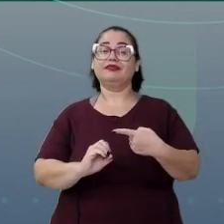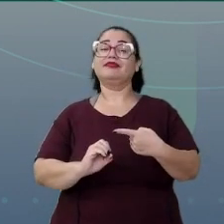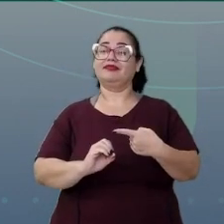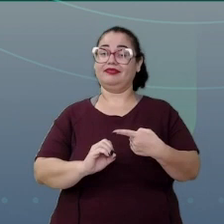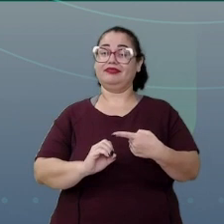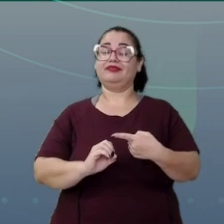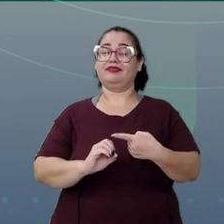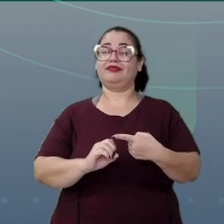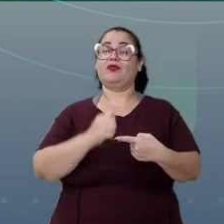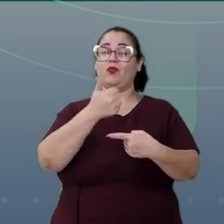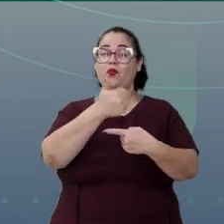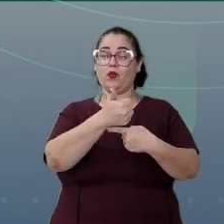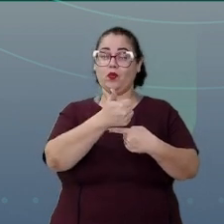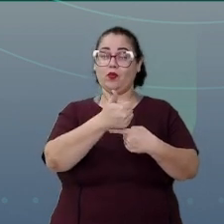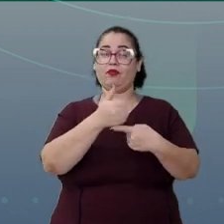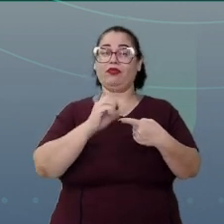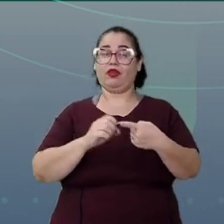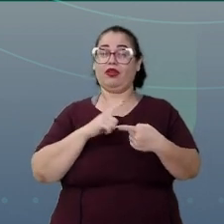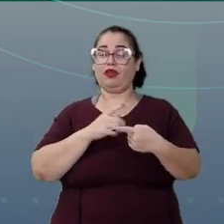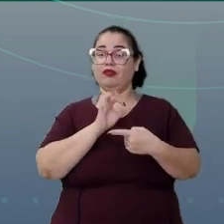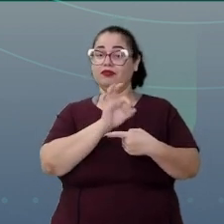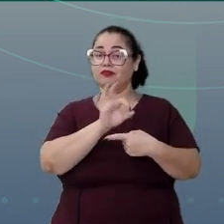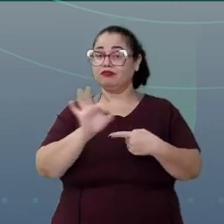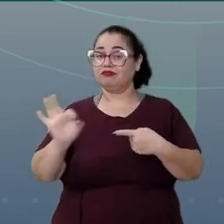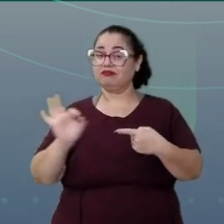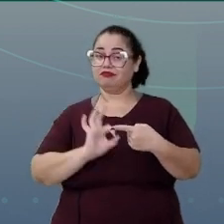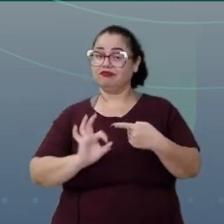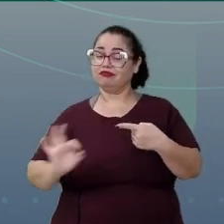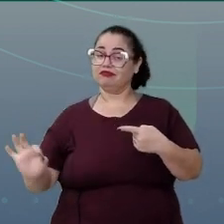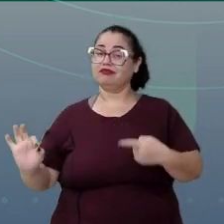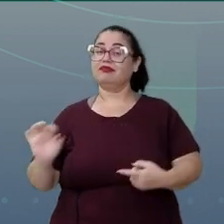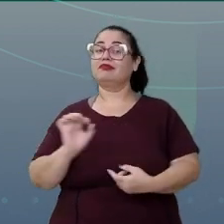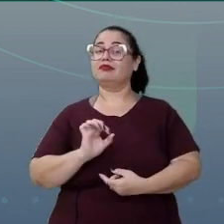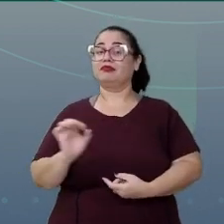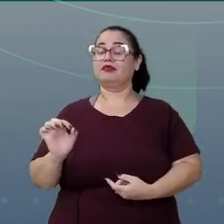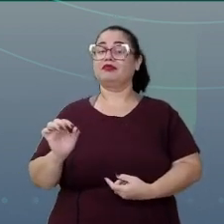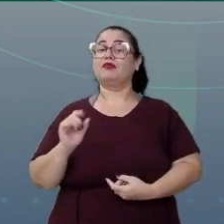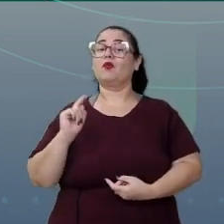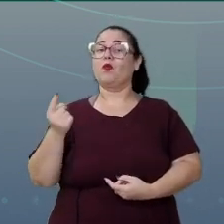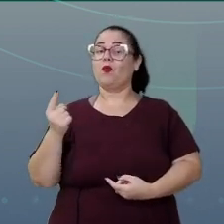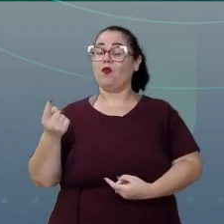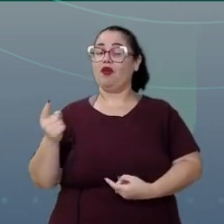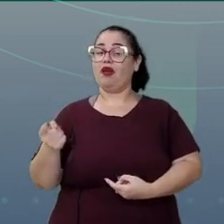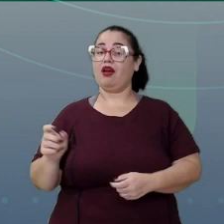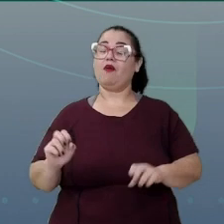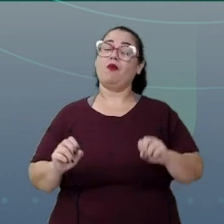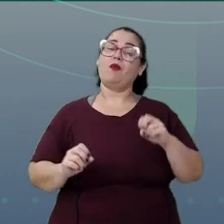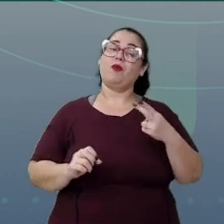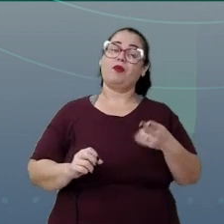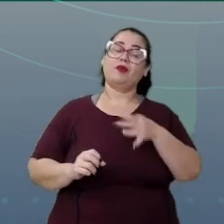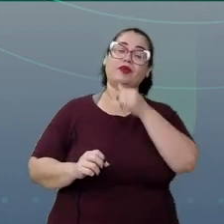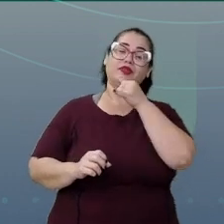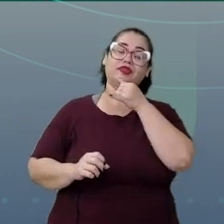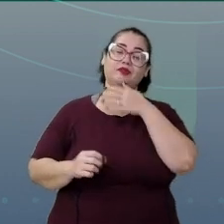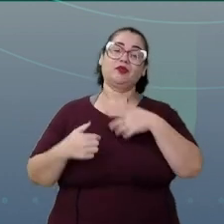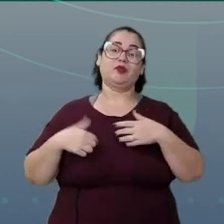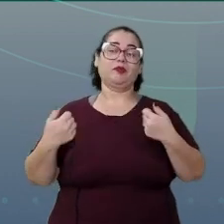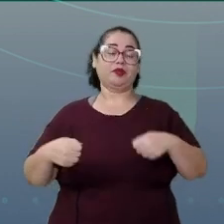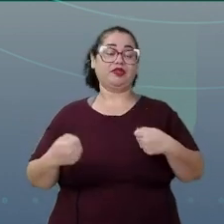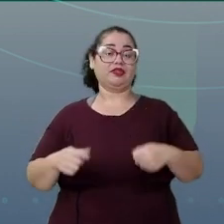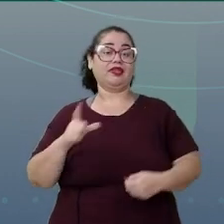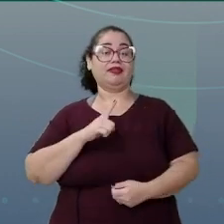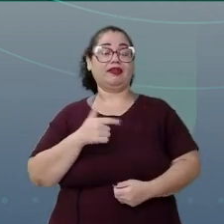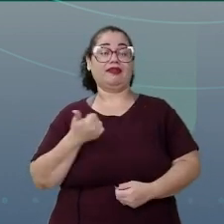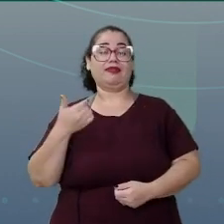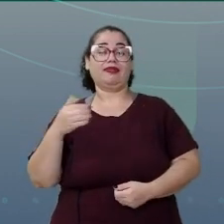décimo, quando essa quantidade se trata de um real. Ou seja, eu preciso